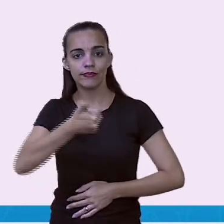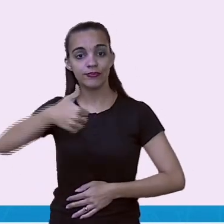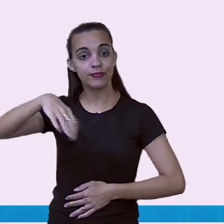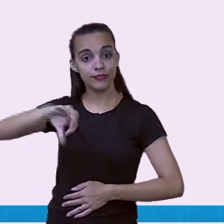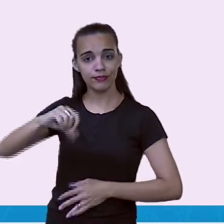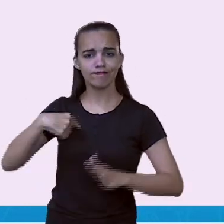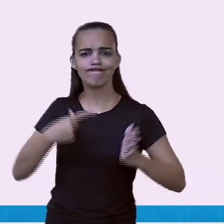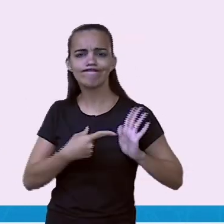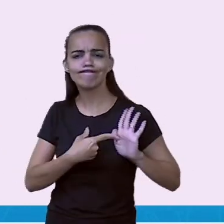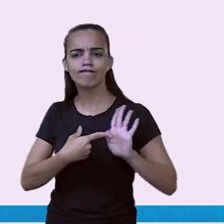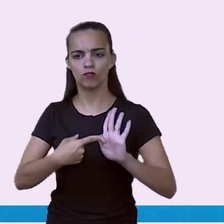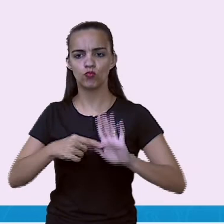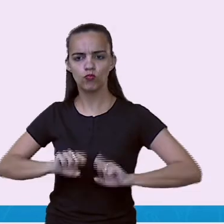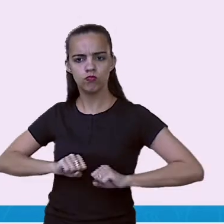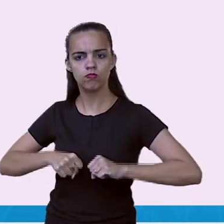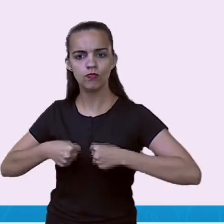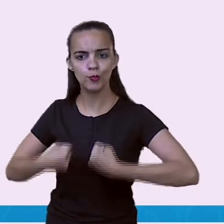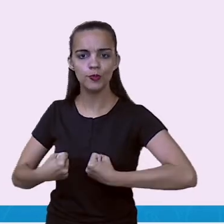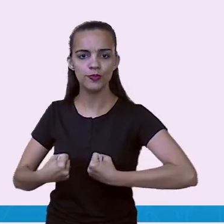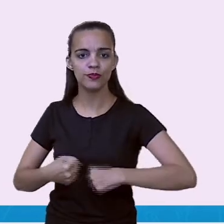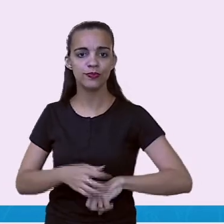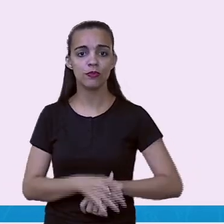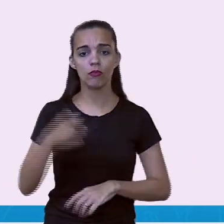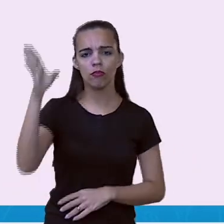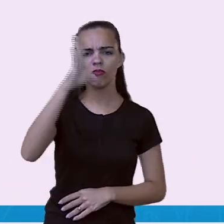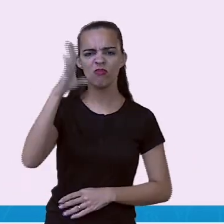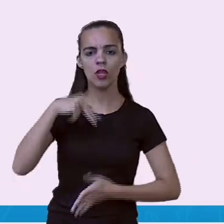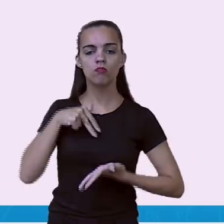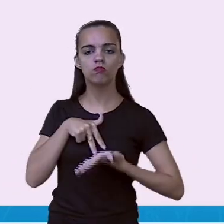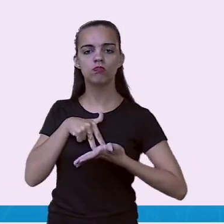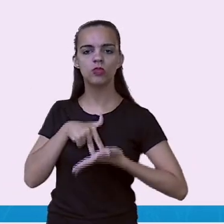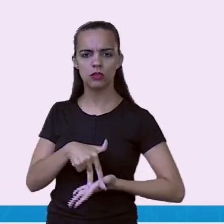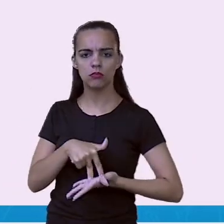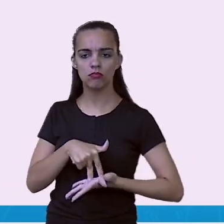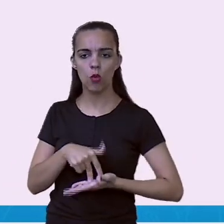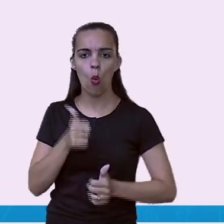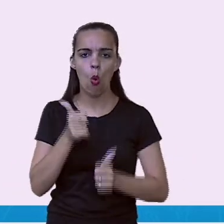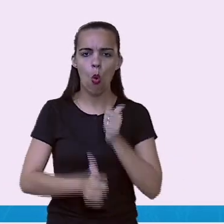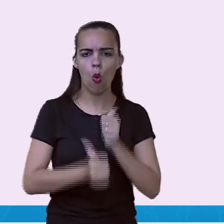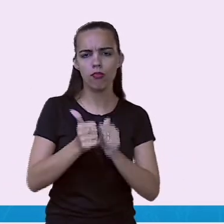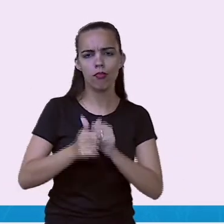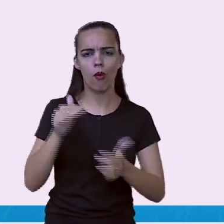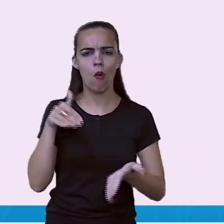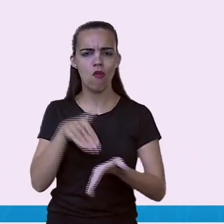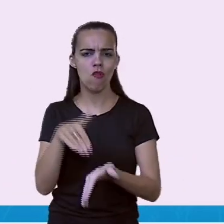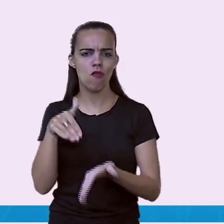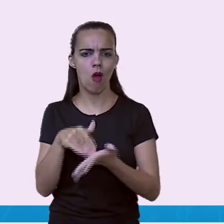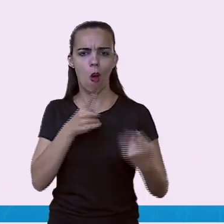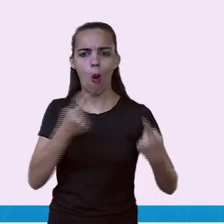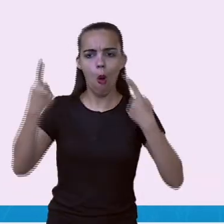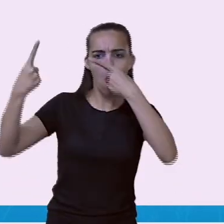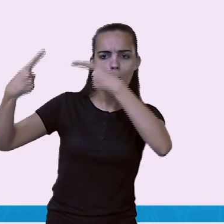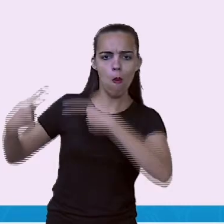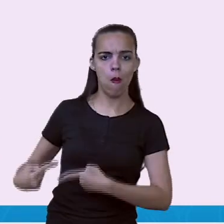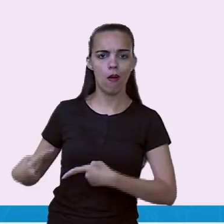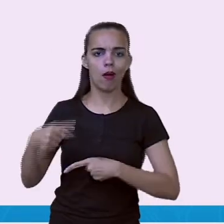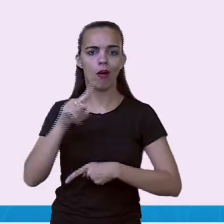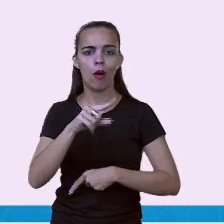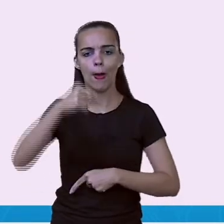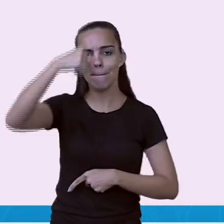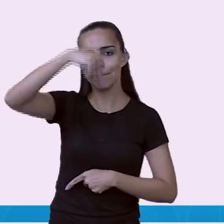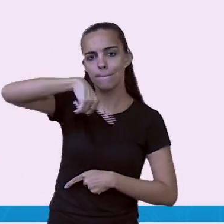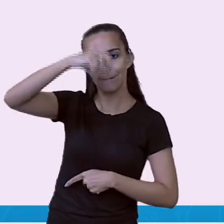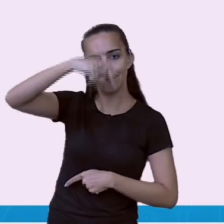2019 mostrou seu poder. O Brasil impôs seu futebol na final contra o Peru, que fez uma grande Copa.